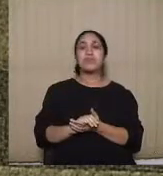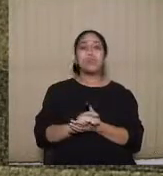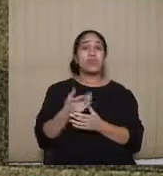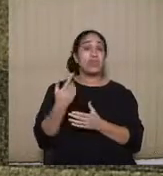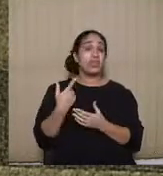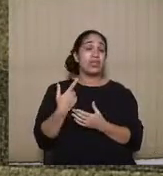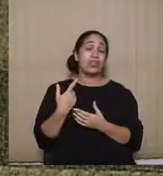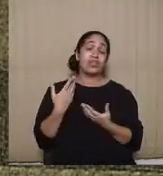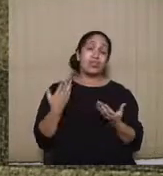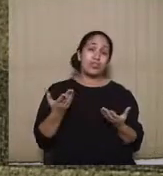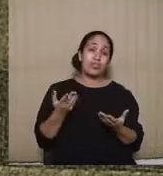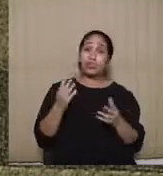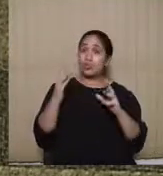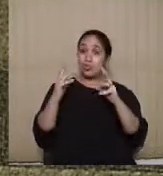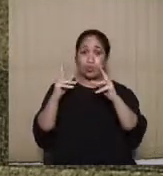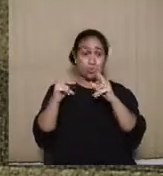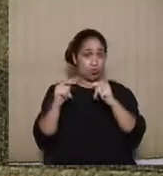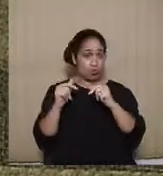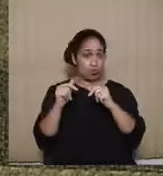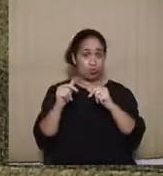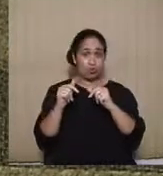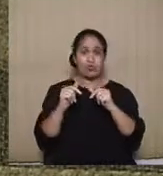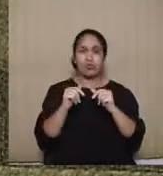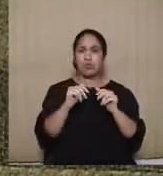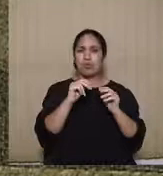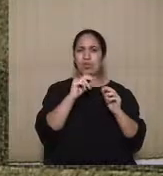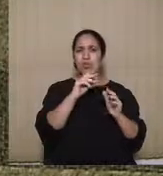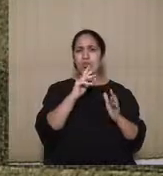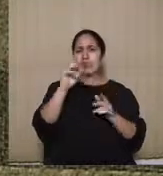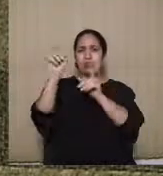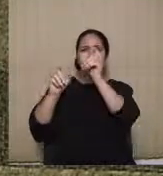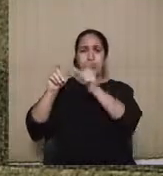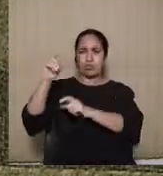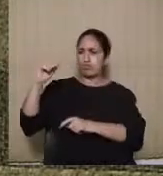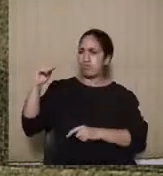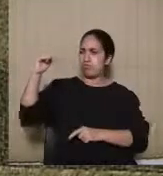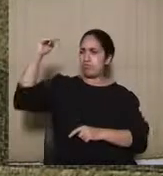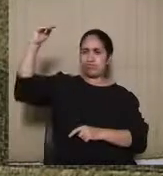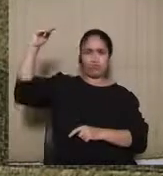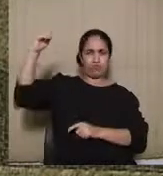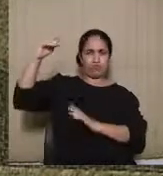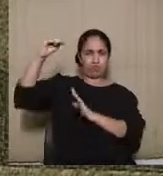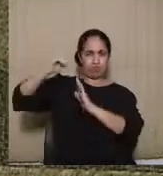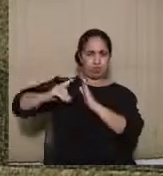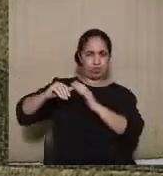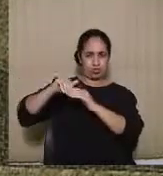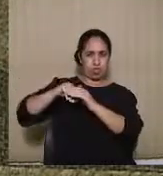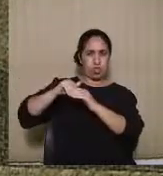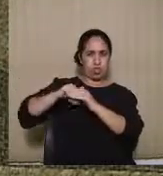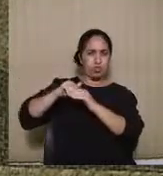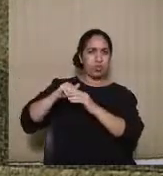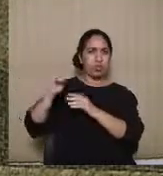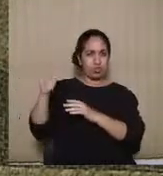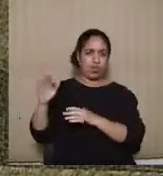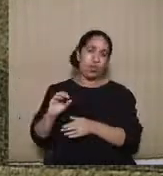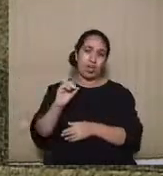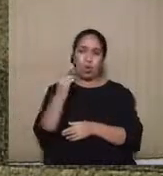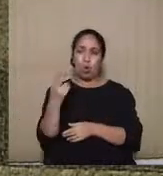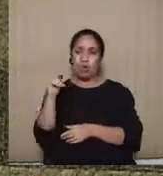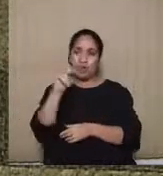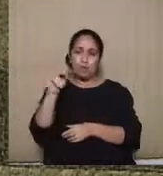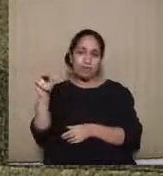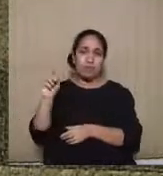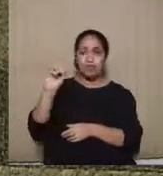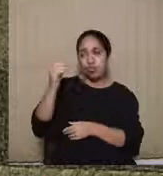costumo dizer que todos os grandes nomes do direito eleitoral passaram por lá, ou na condição de docente ou de